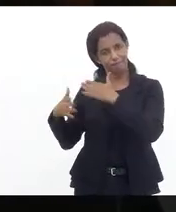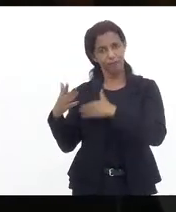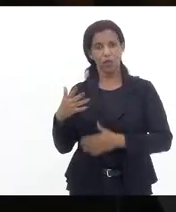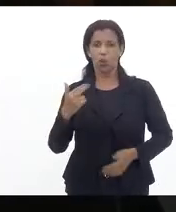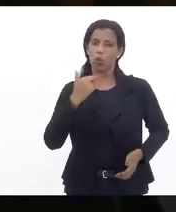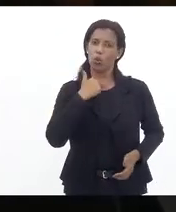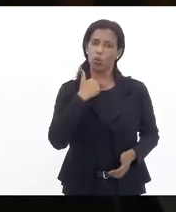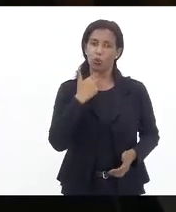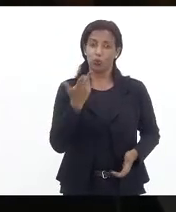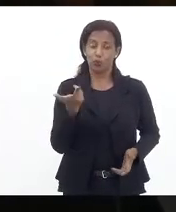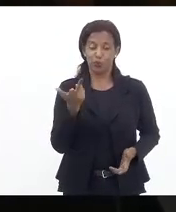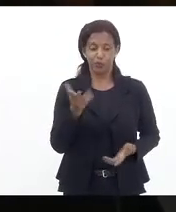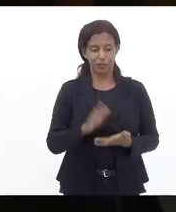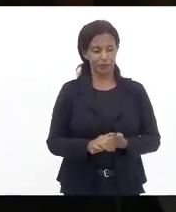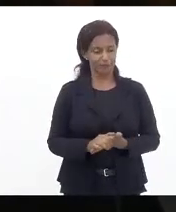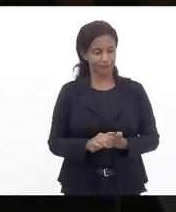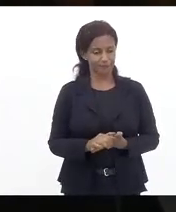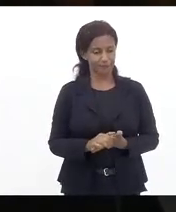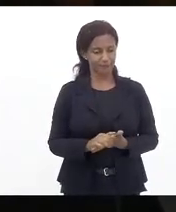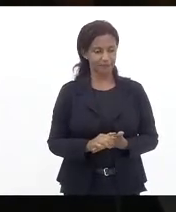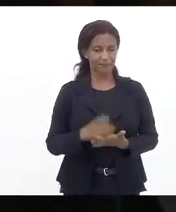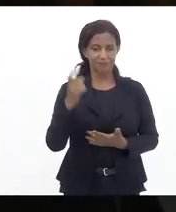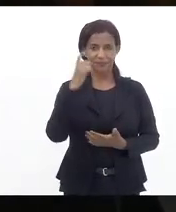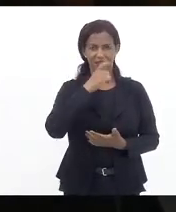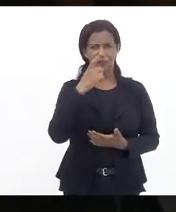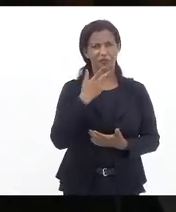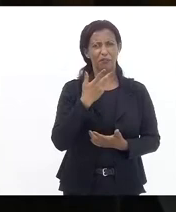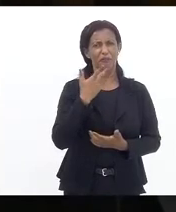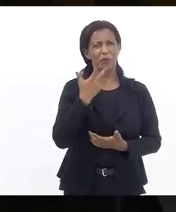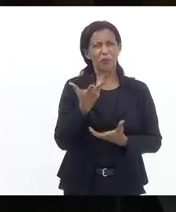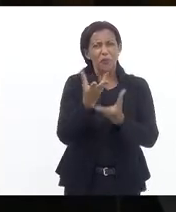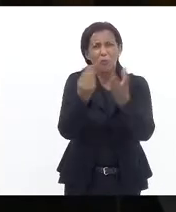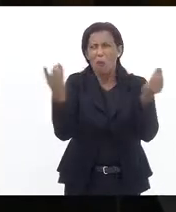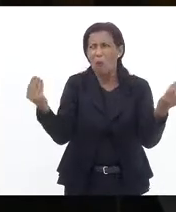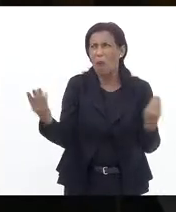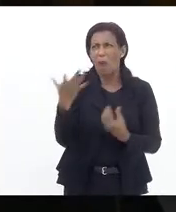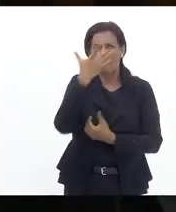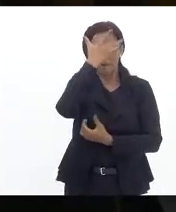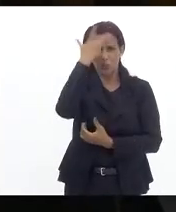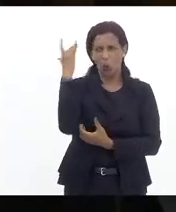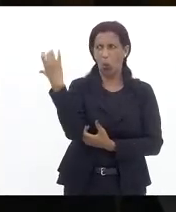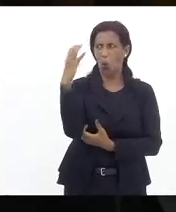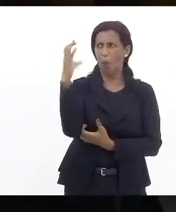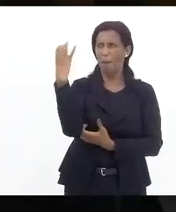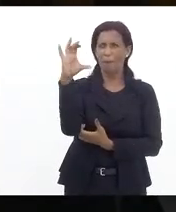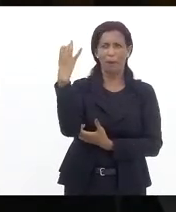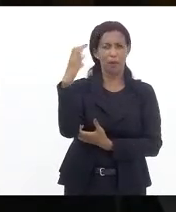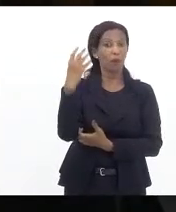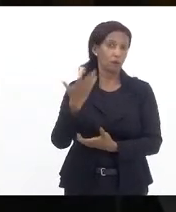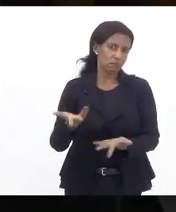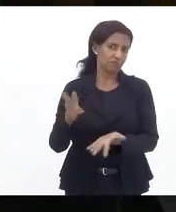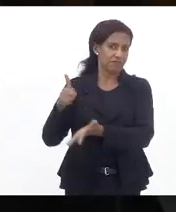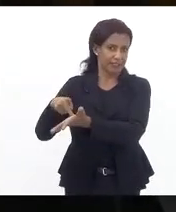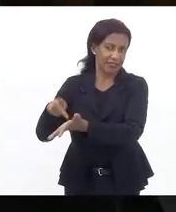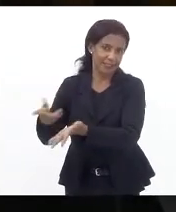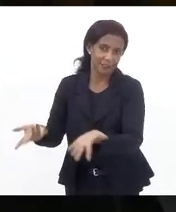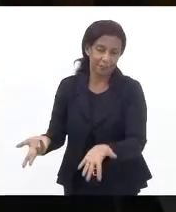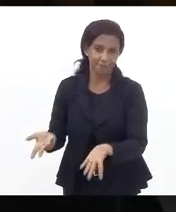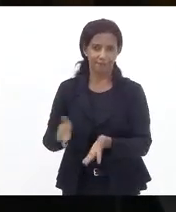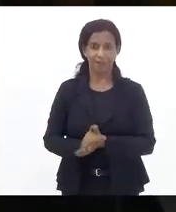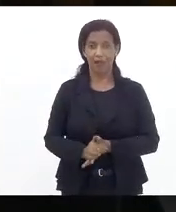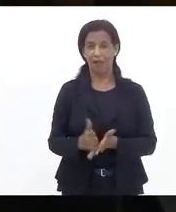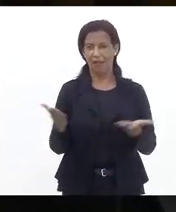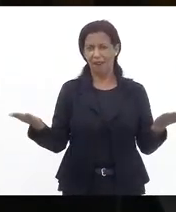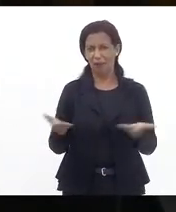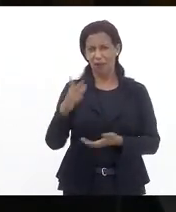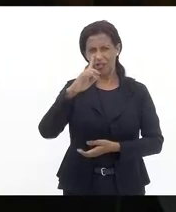ela disse que estava entupido de gente estava lotada a praia de Copacabana ela não pode negar isso agora fica